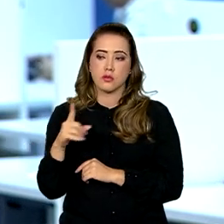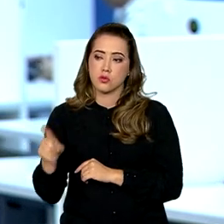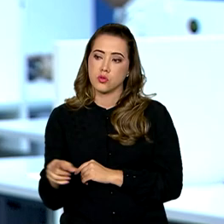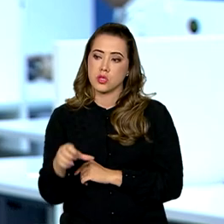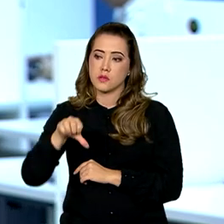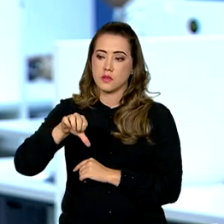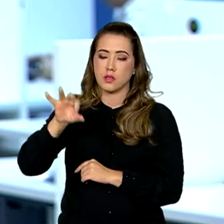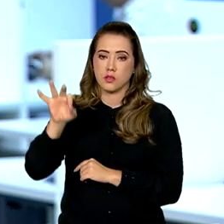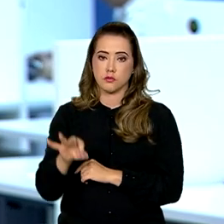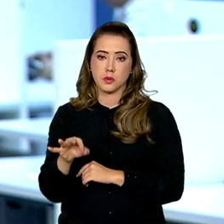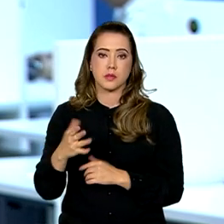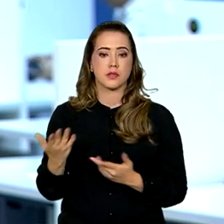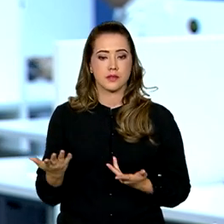,9%. Roberto e Ana.